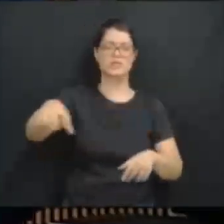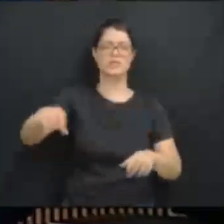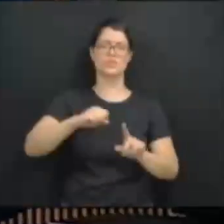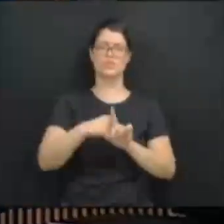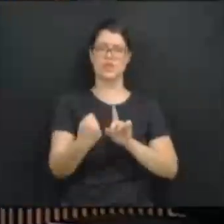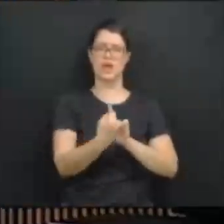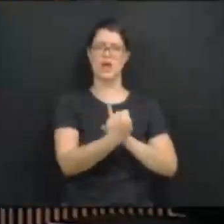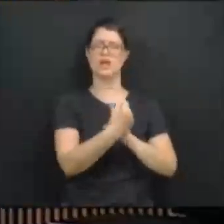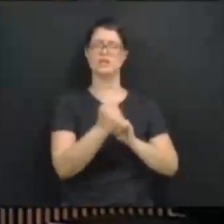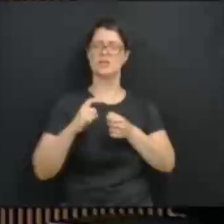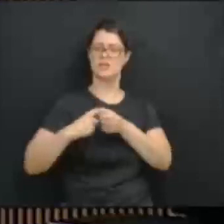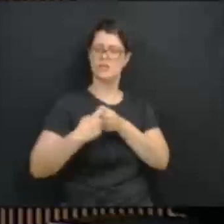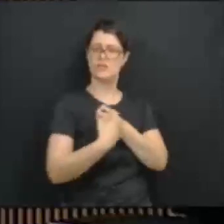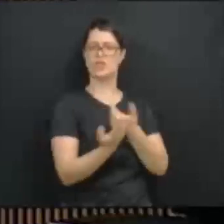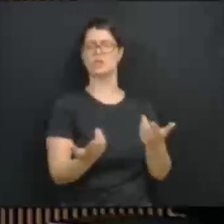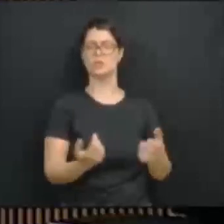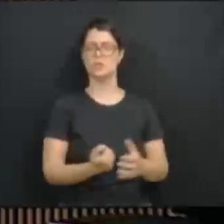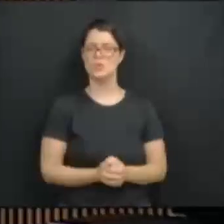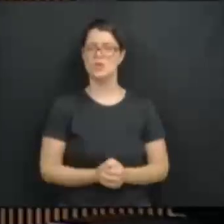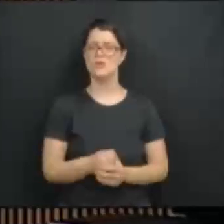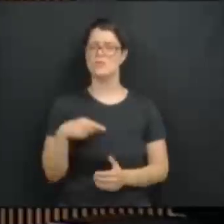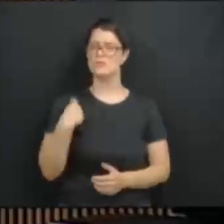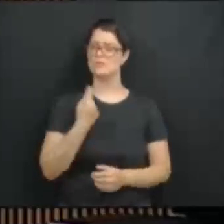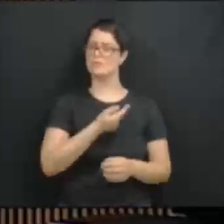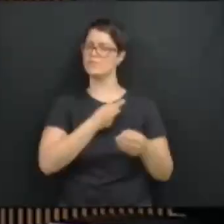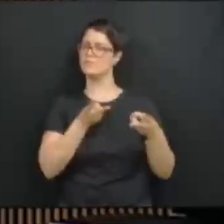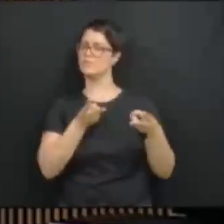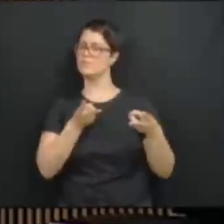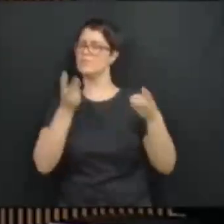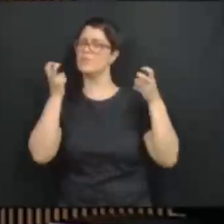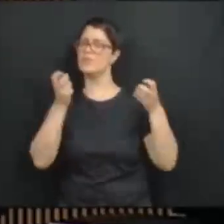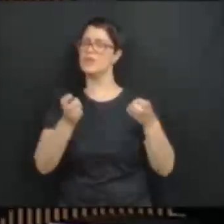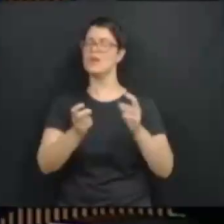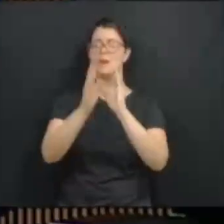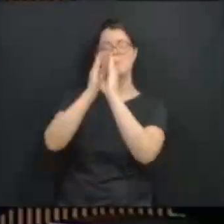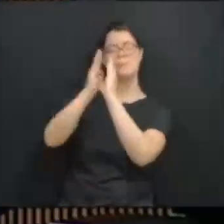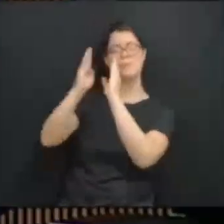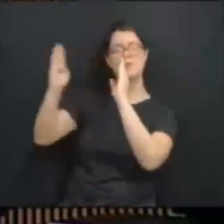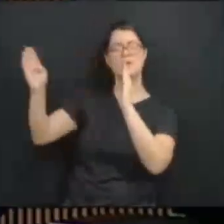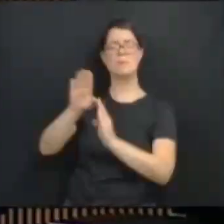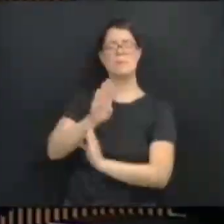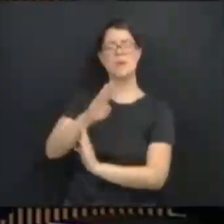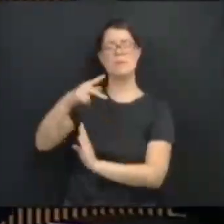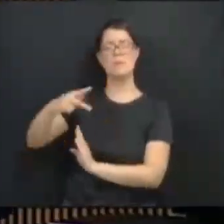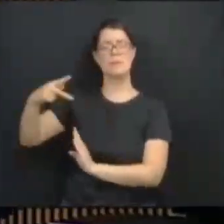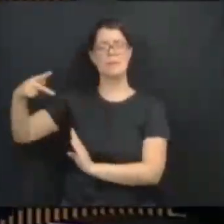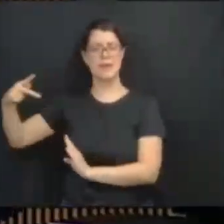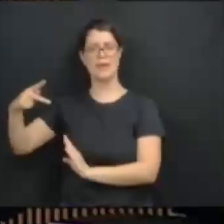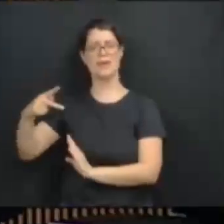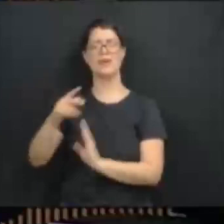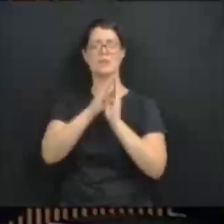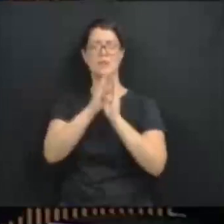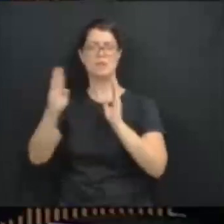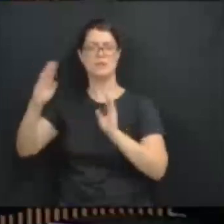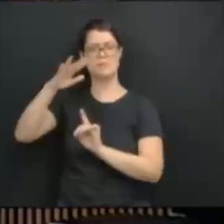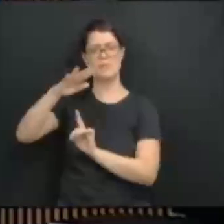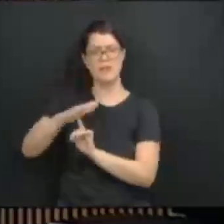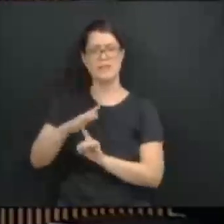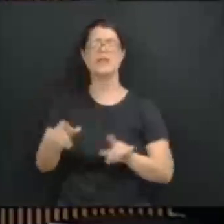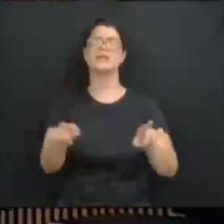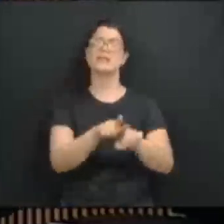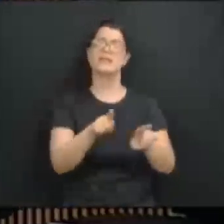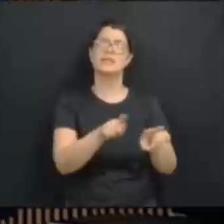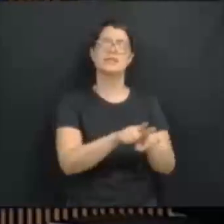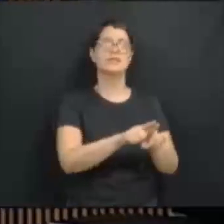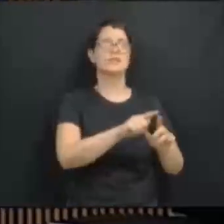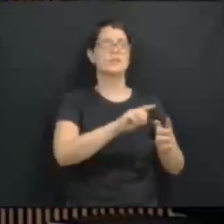a mudança de regime de gestão da Biblioteca Pública do Paraná e do Colégio Estadual do Paraná, também no